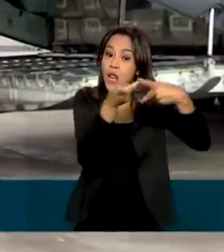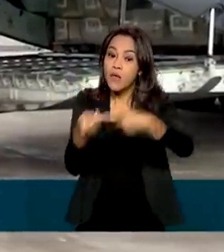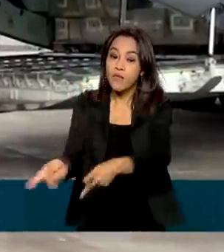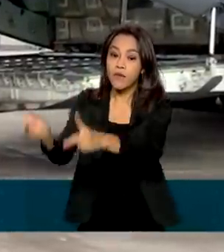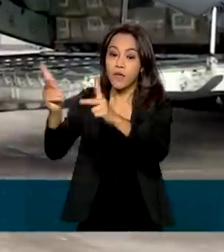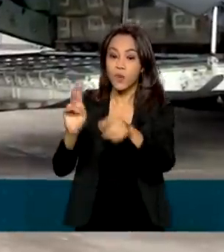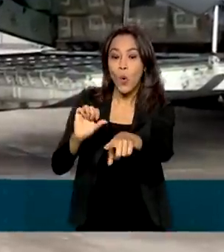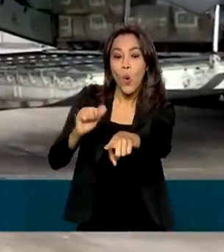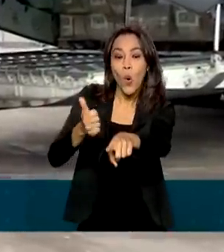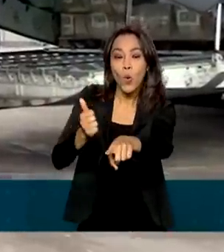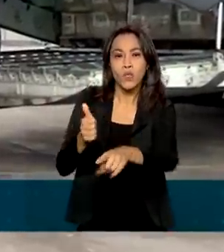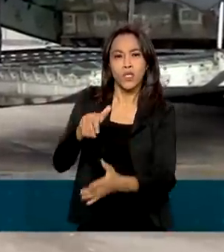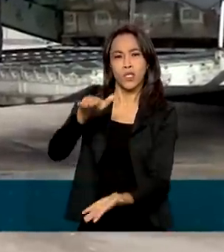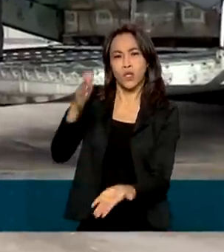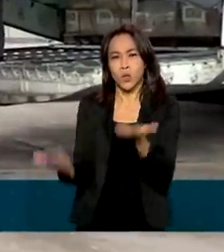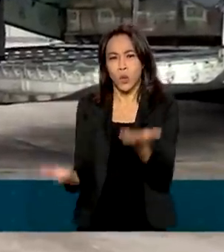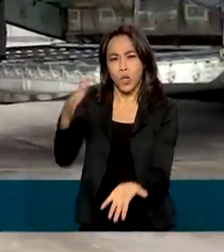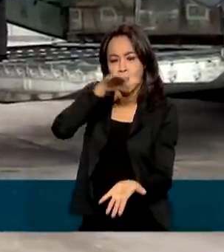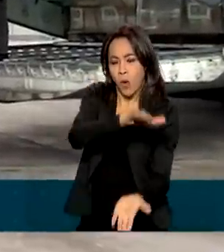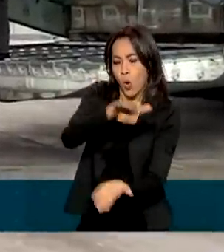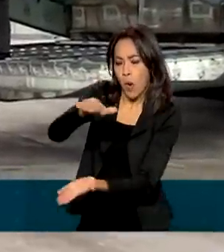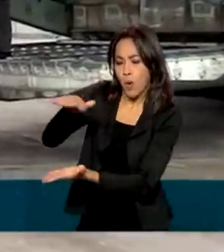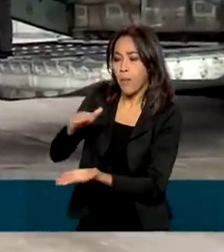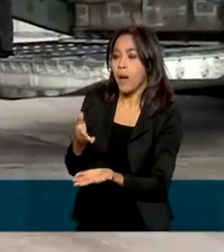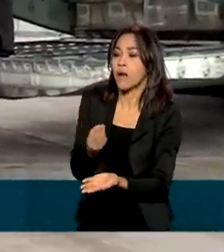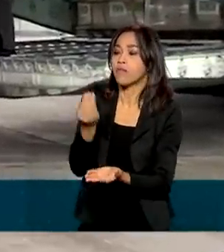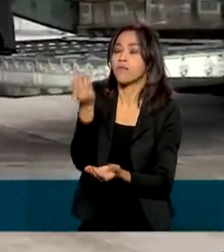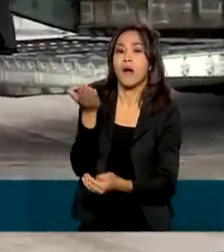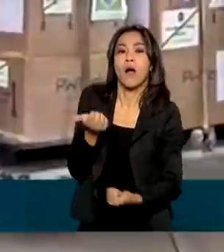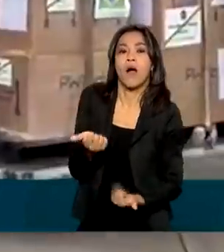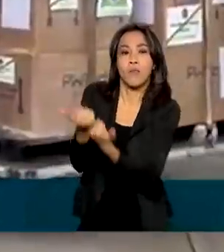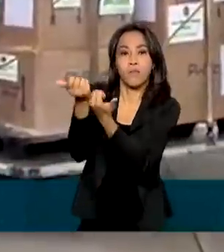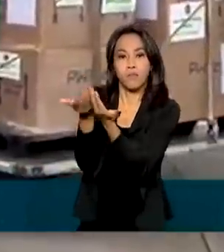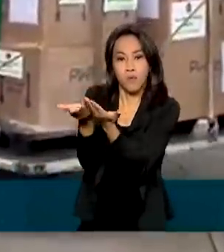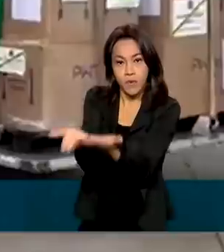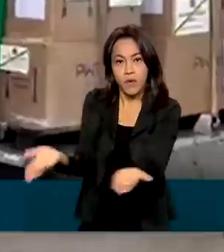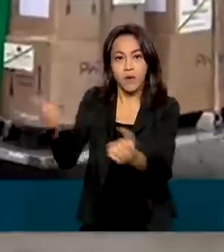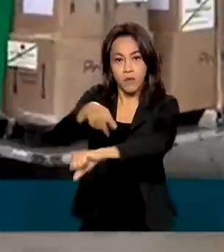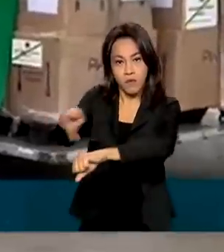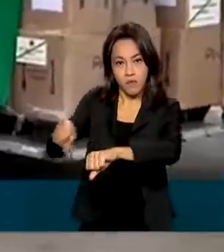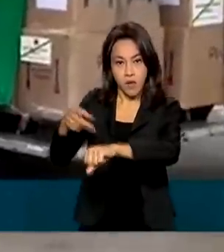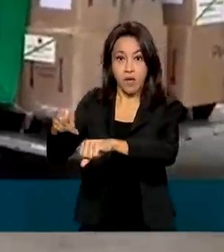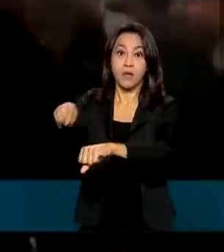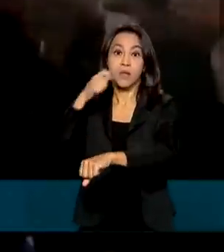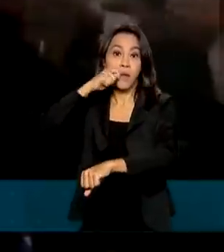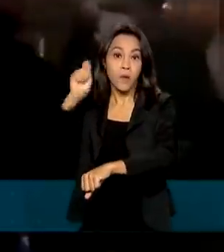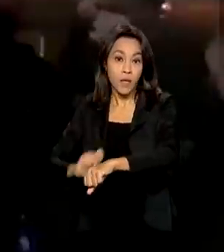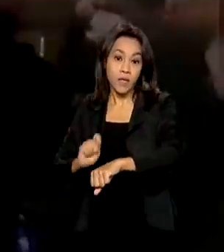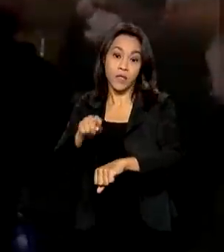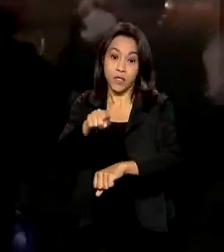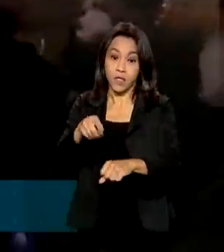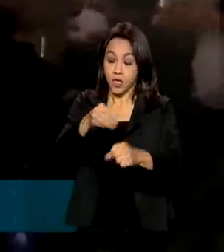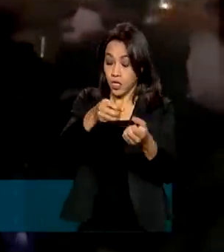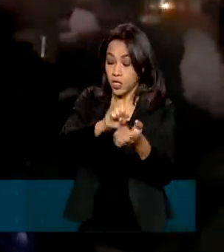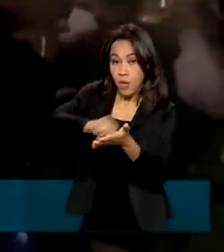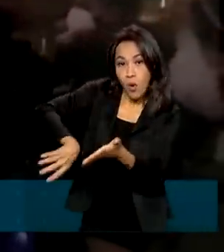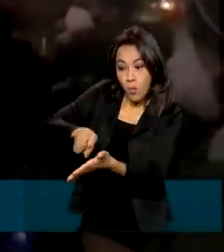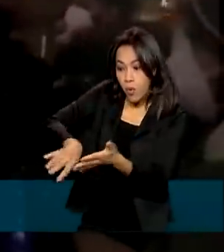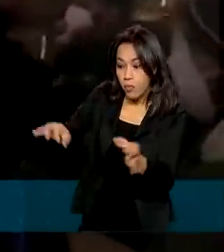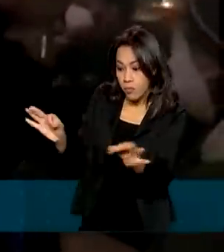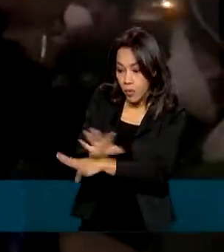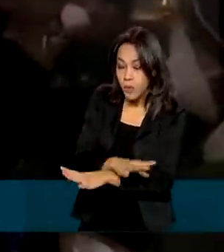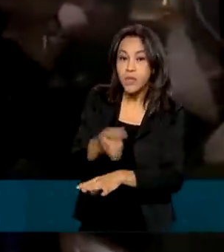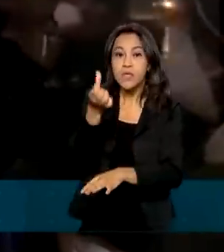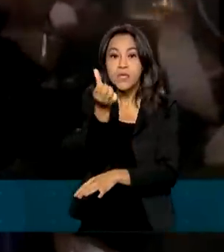toneladas de donativos para ajuda humanitária à Ucrânia. Após descarregar o material, 68 pessoas